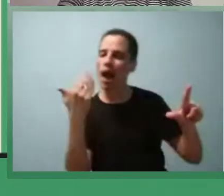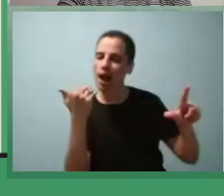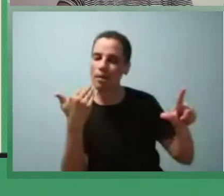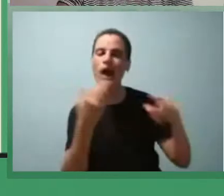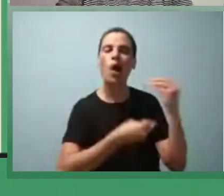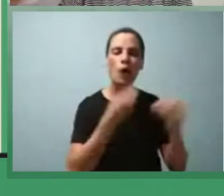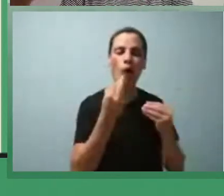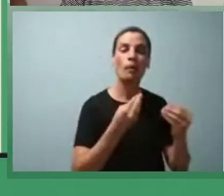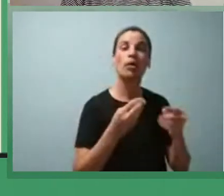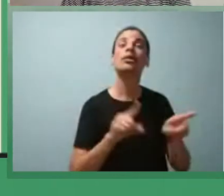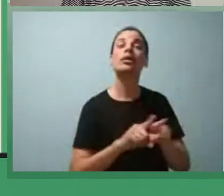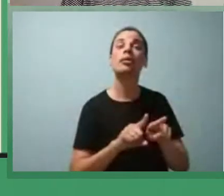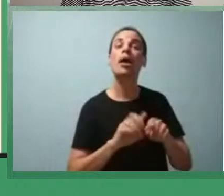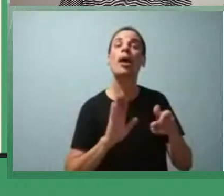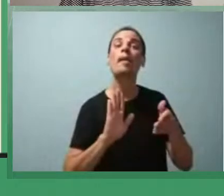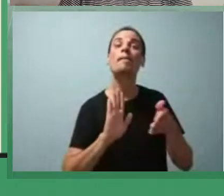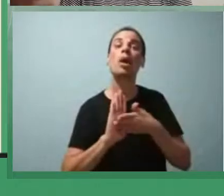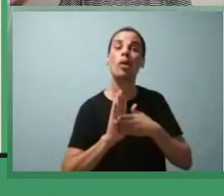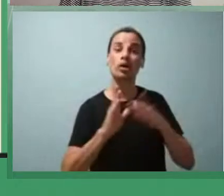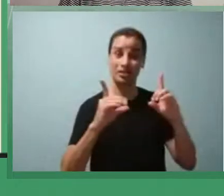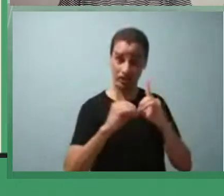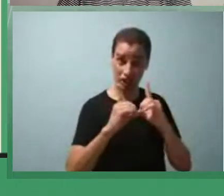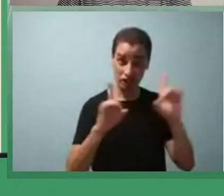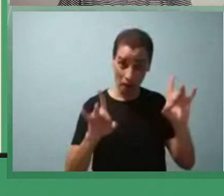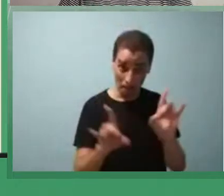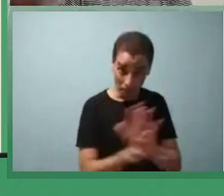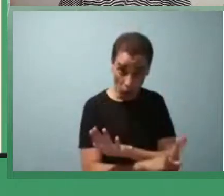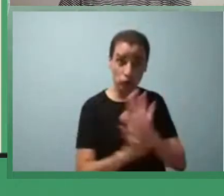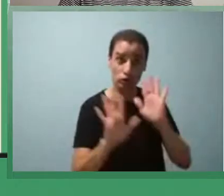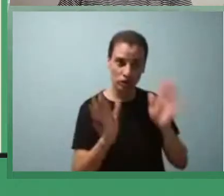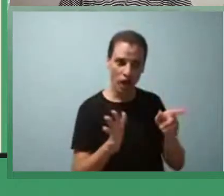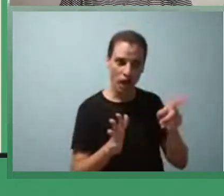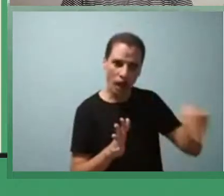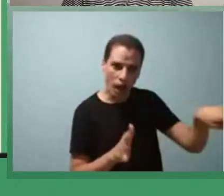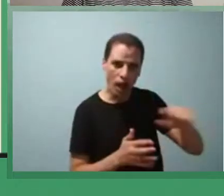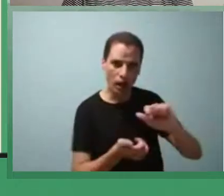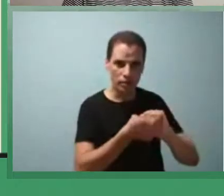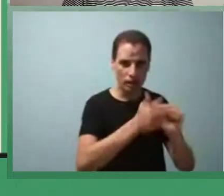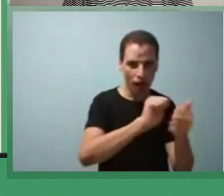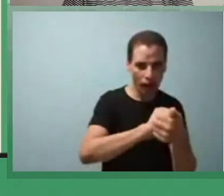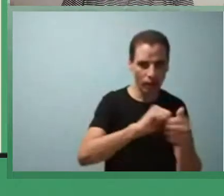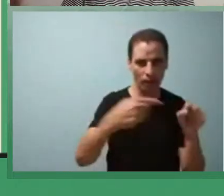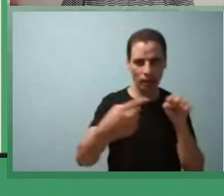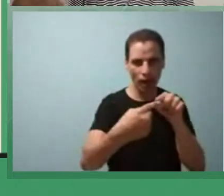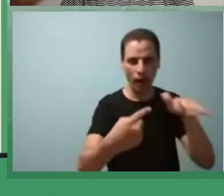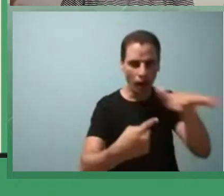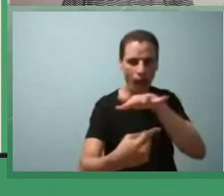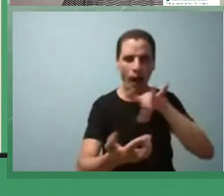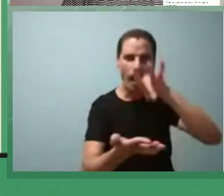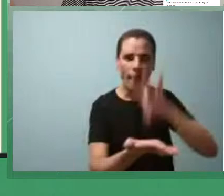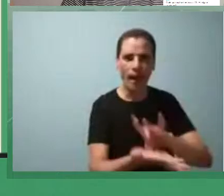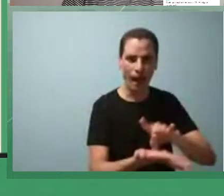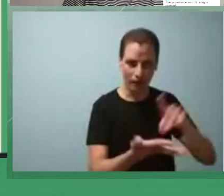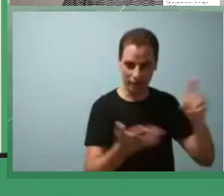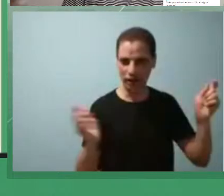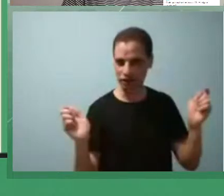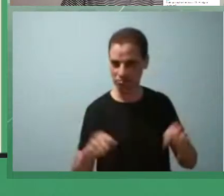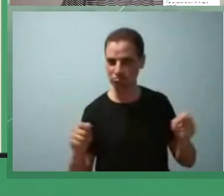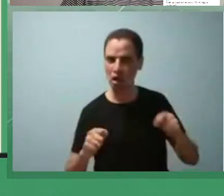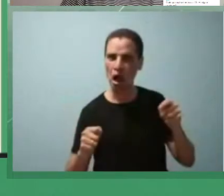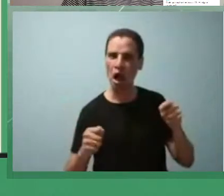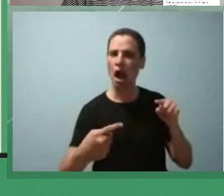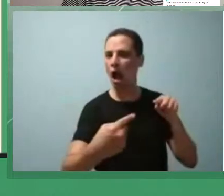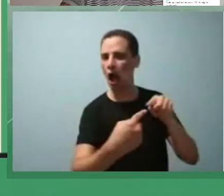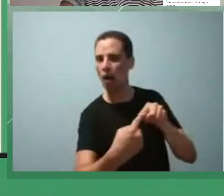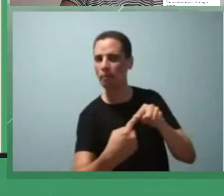ali pronta se teria como estabelecer uma adaptação e dentro da realidade desse professor se ele conseguiria aplicar